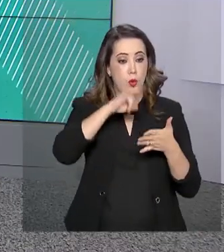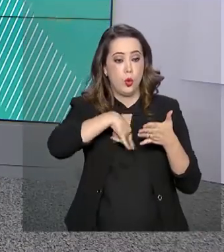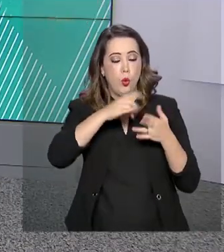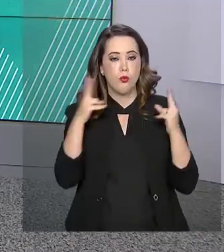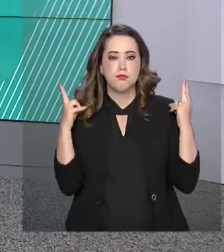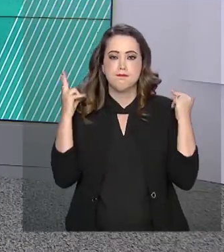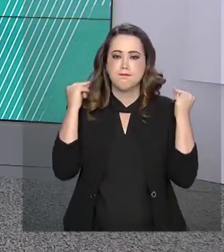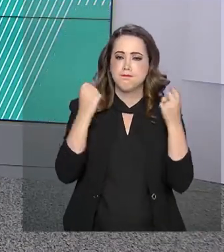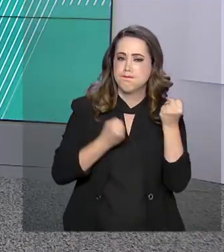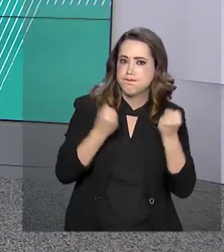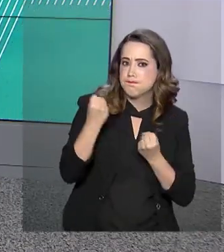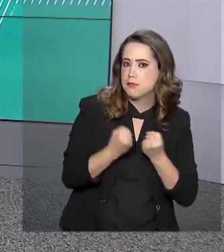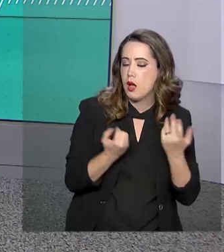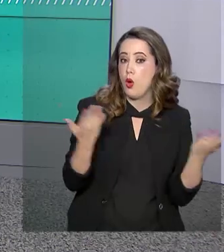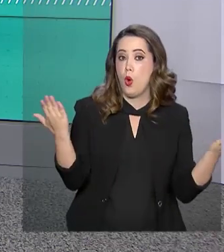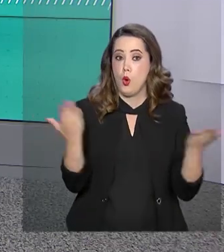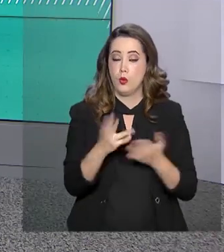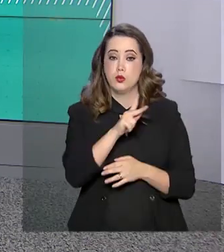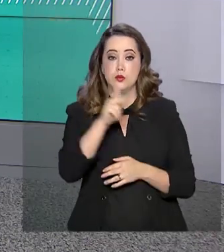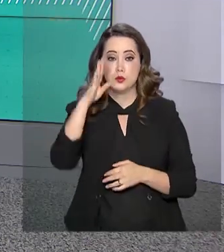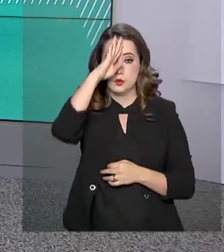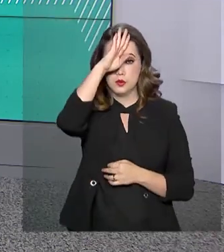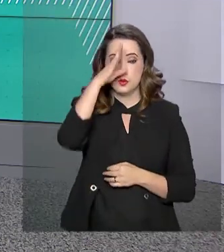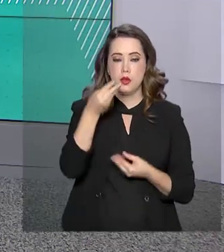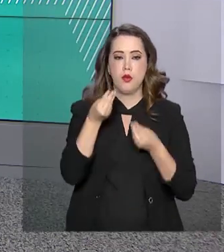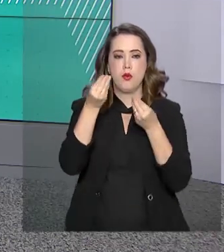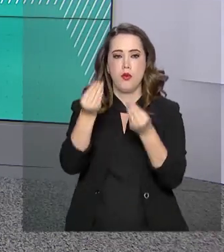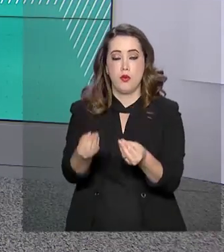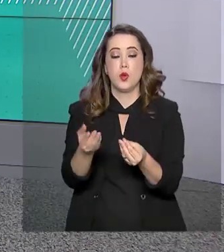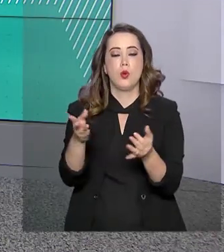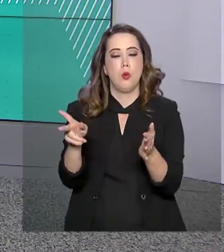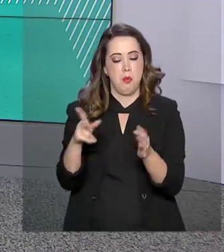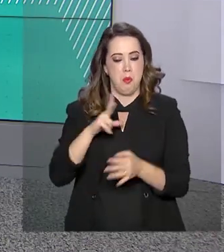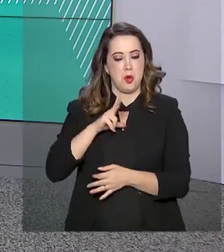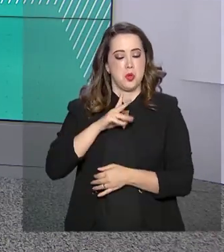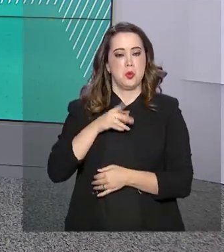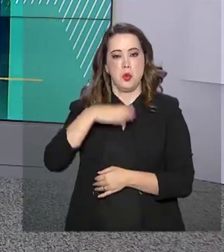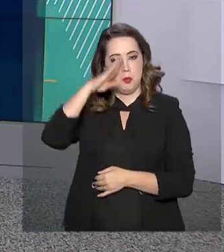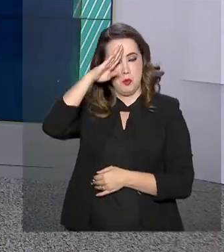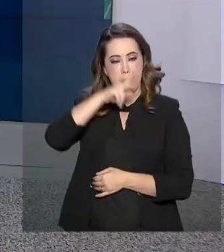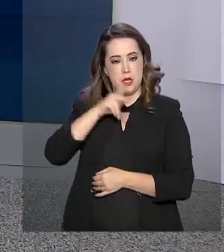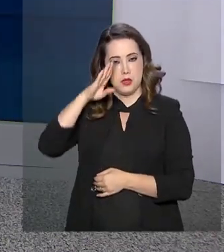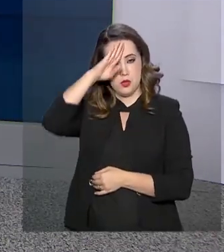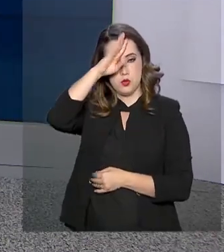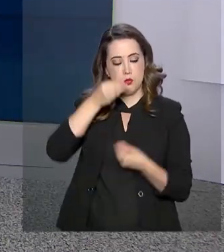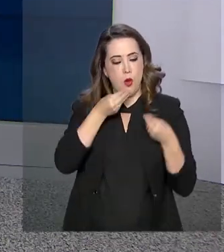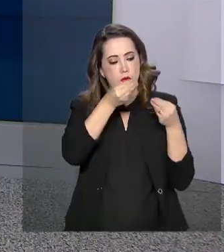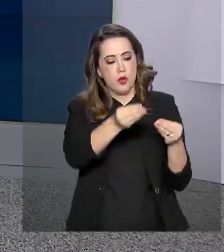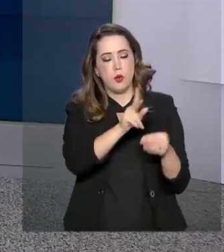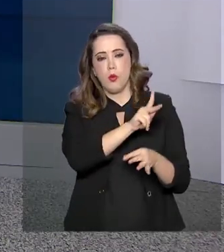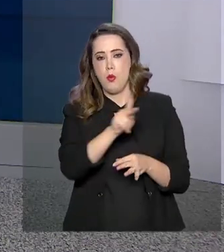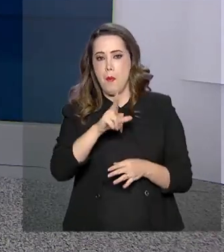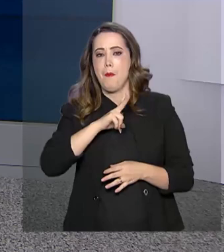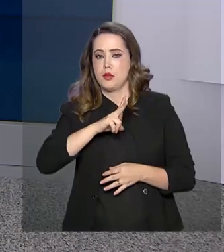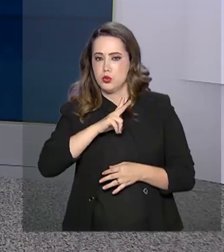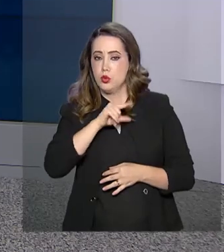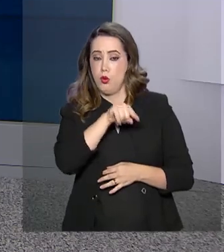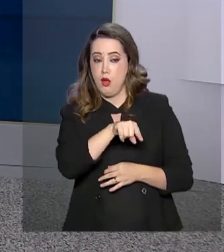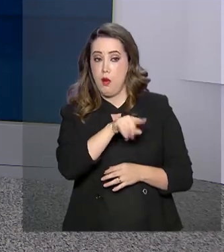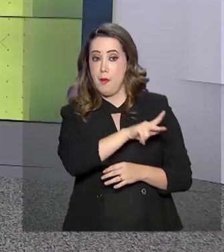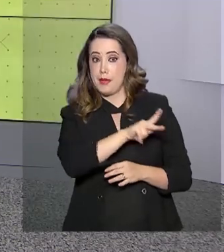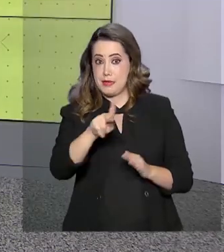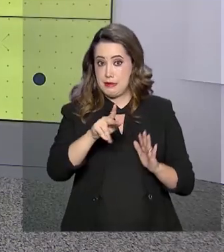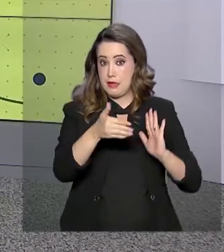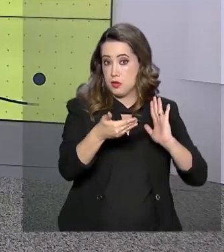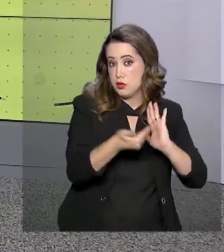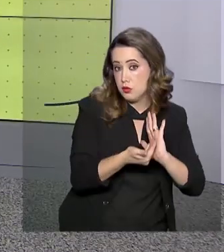habilitação. Hoje, o presidente Jair Bolsonaro entregou pessoalmente ao presidente da Câmara, Rodrigo Maia, projeto de lei que altera